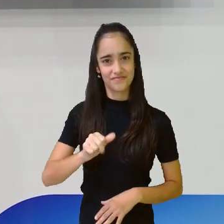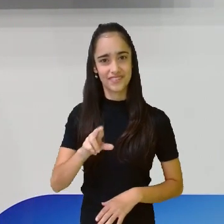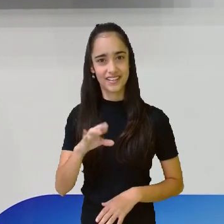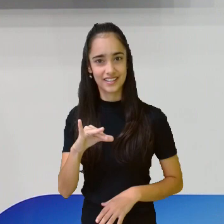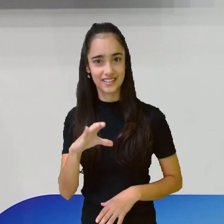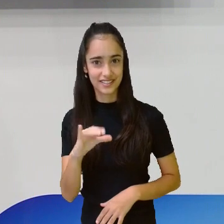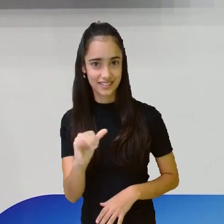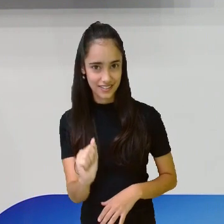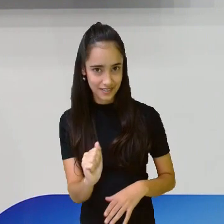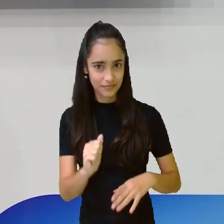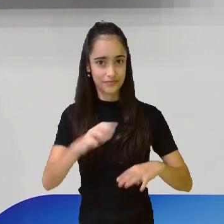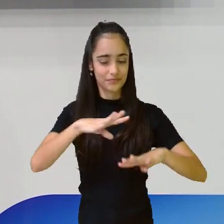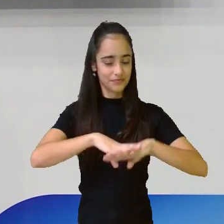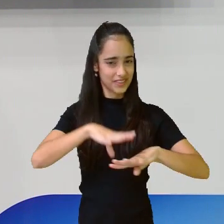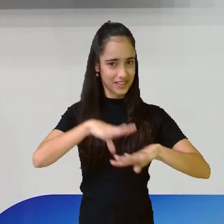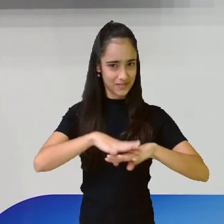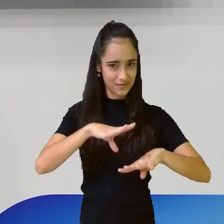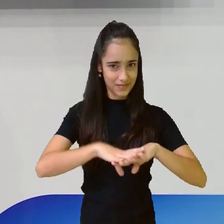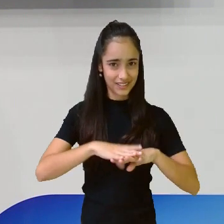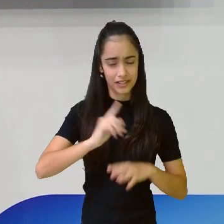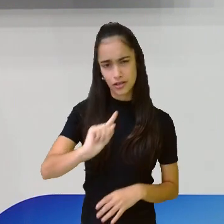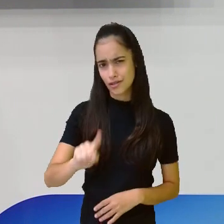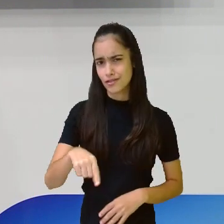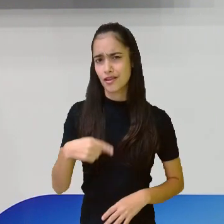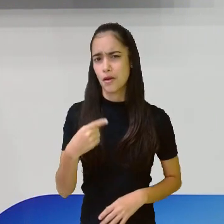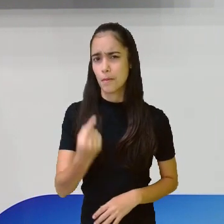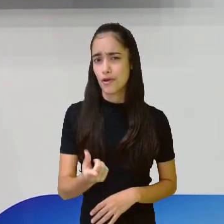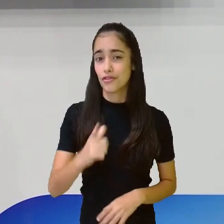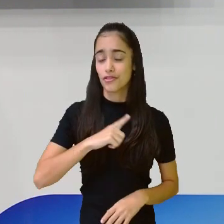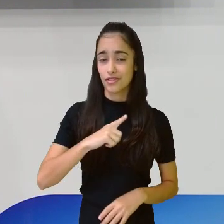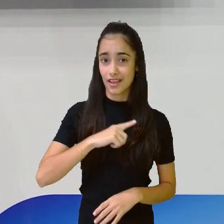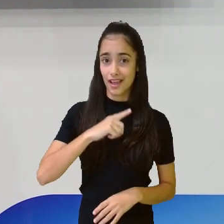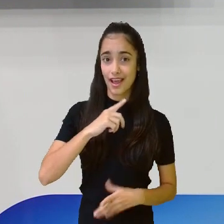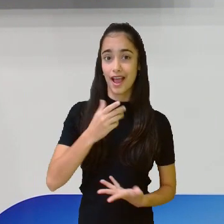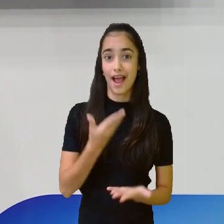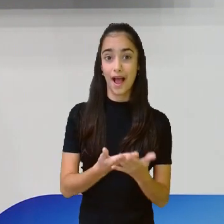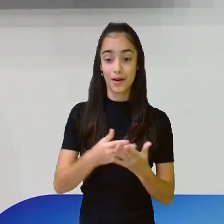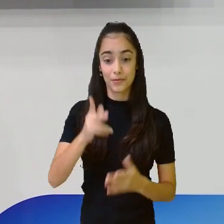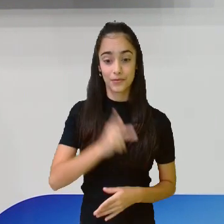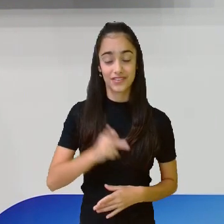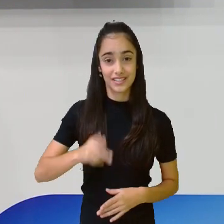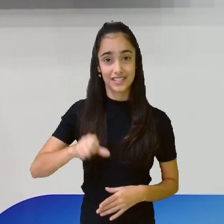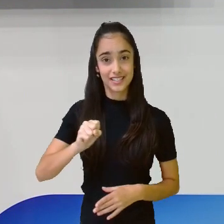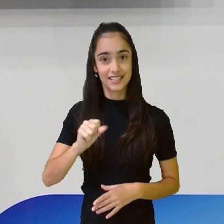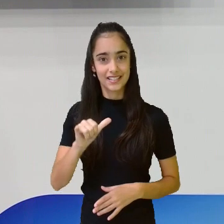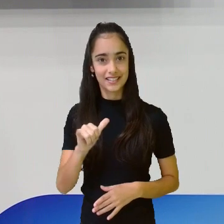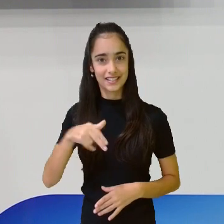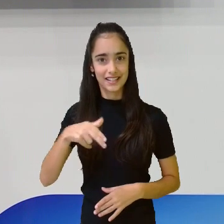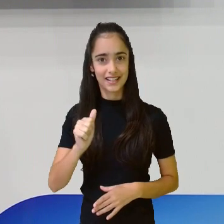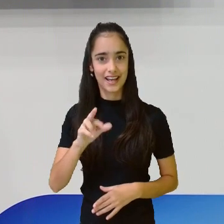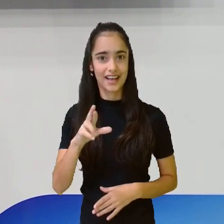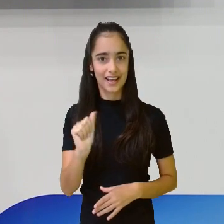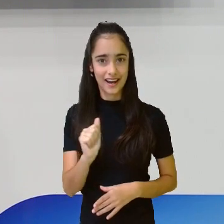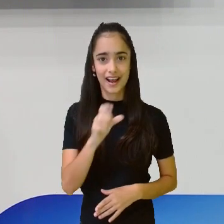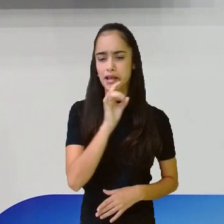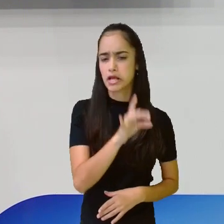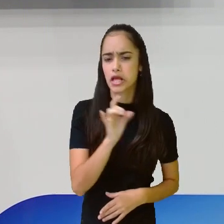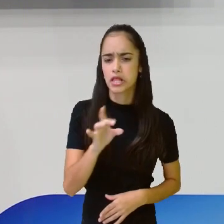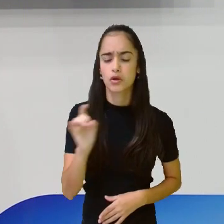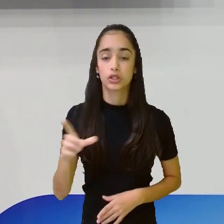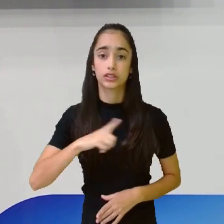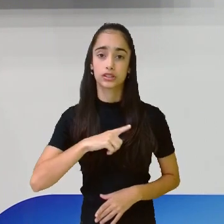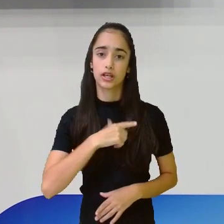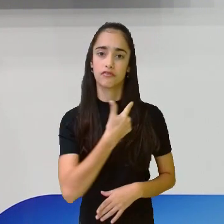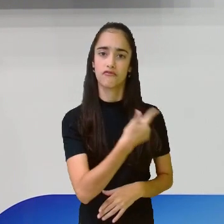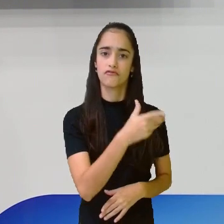matemática e depois a aula da professora Sinara. E cada aula dura 20 minutos, ao total de